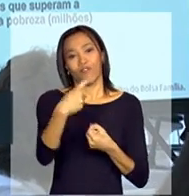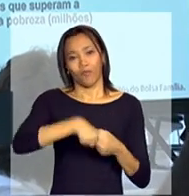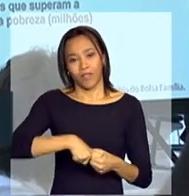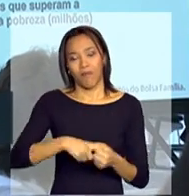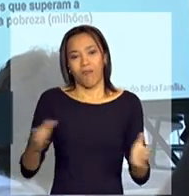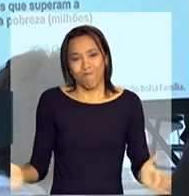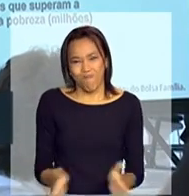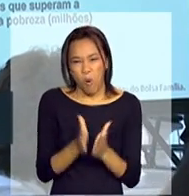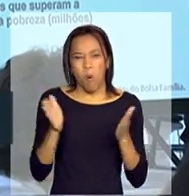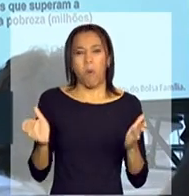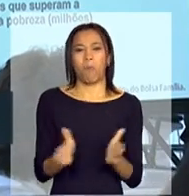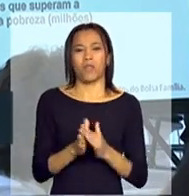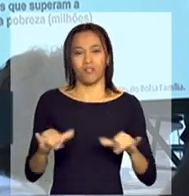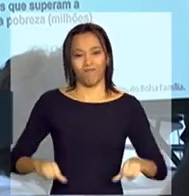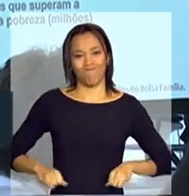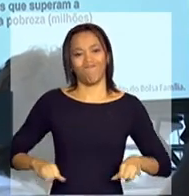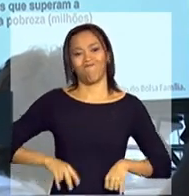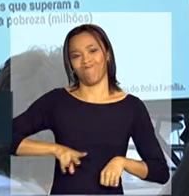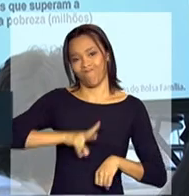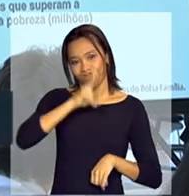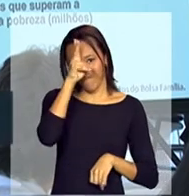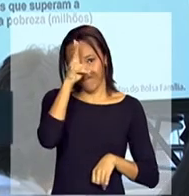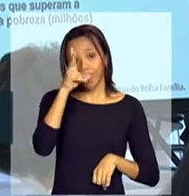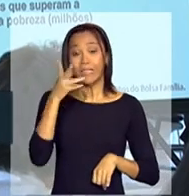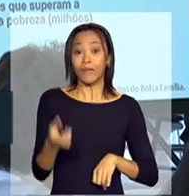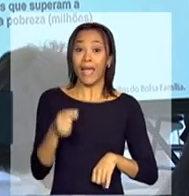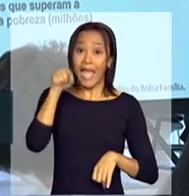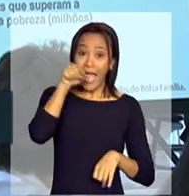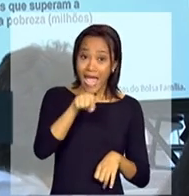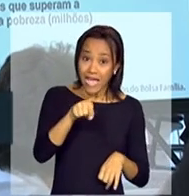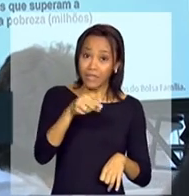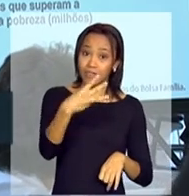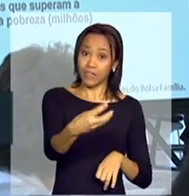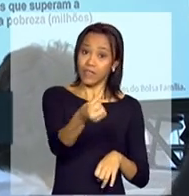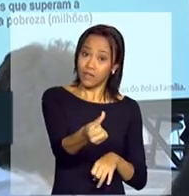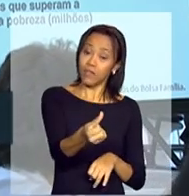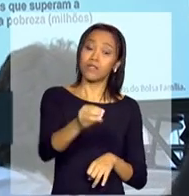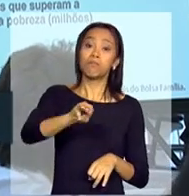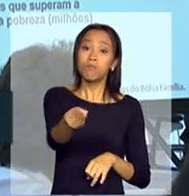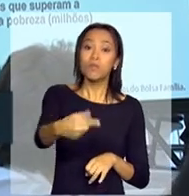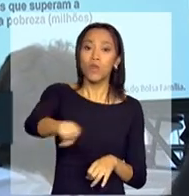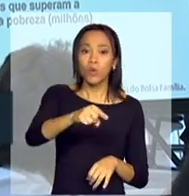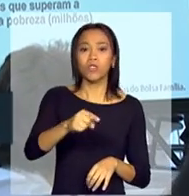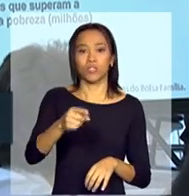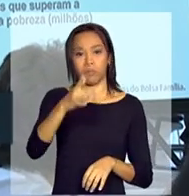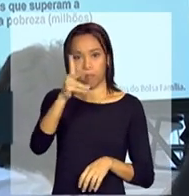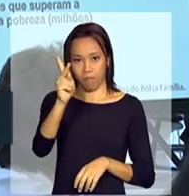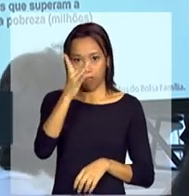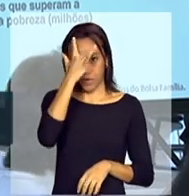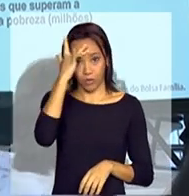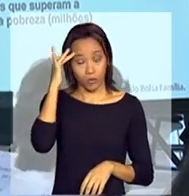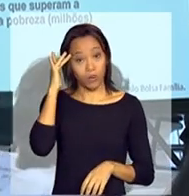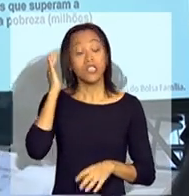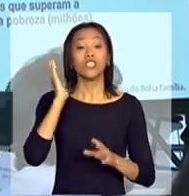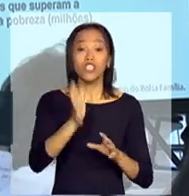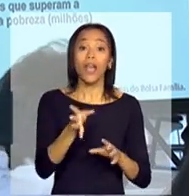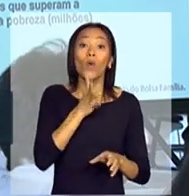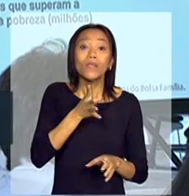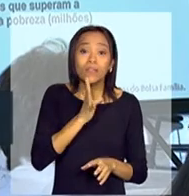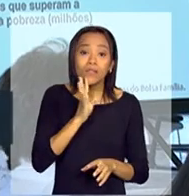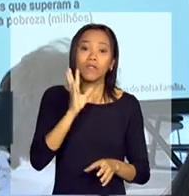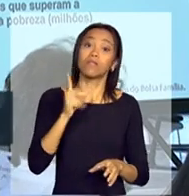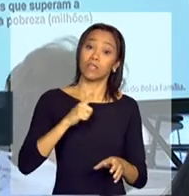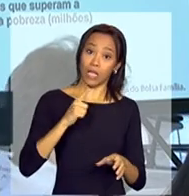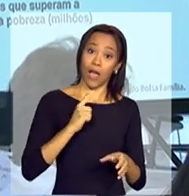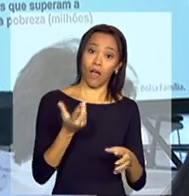extrema pobreza ou estariam em extrema pobreza. Então, esses 36 milhões de brasileiros são conhecidos nossos, estão dentro do nosso cadastro,